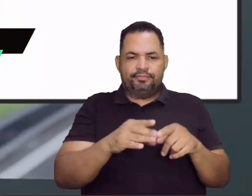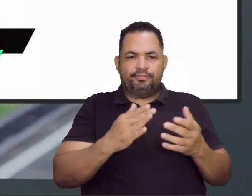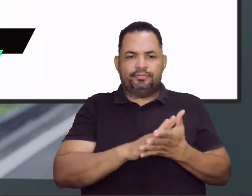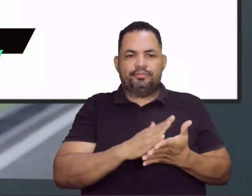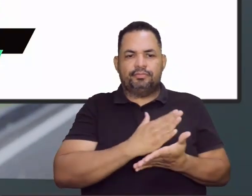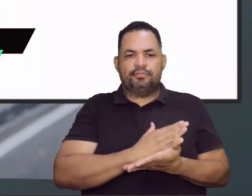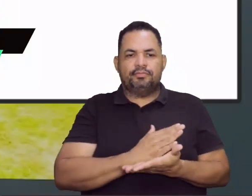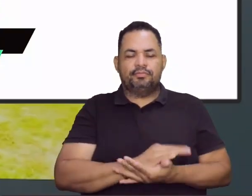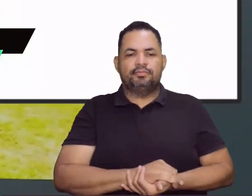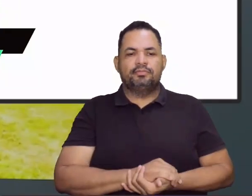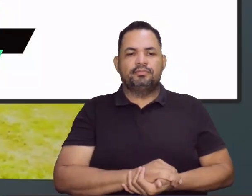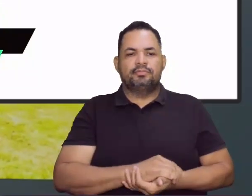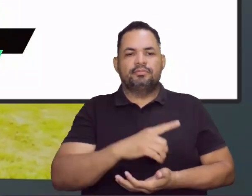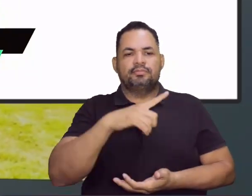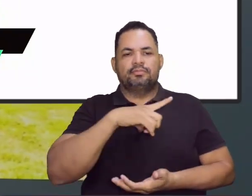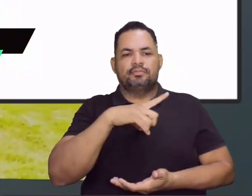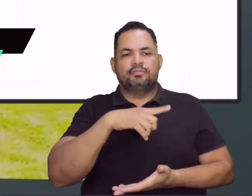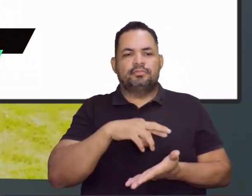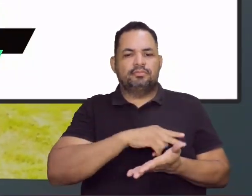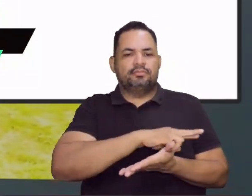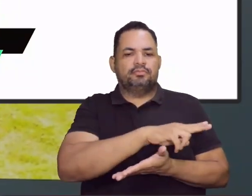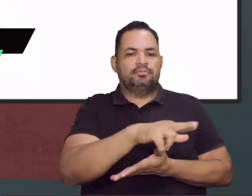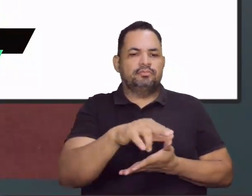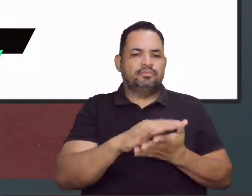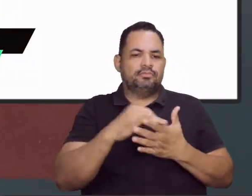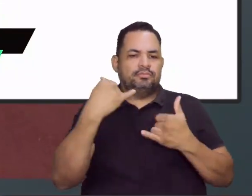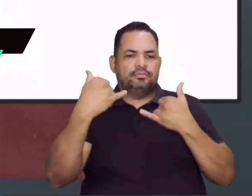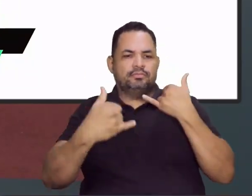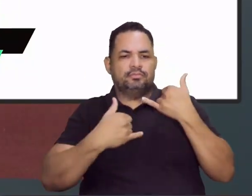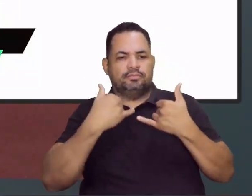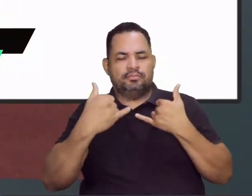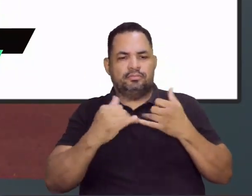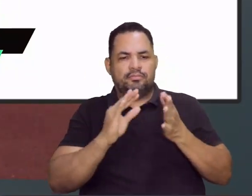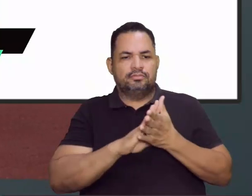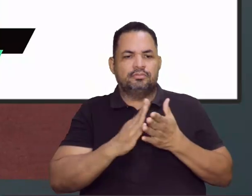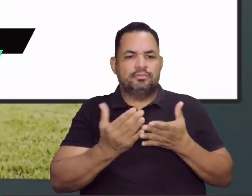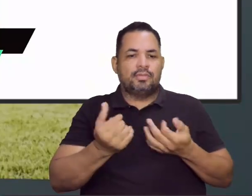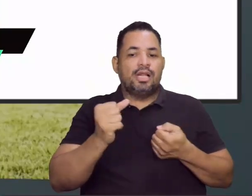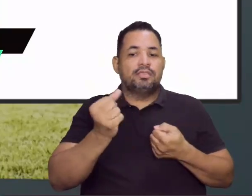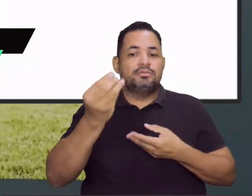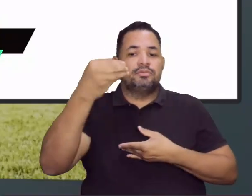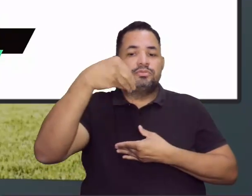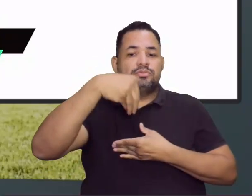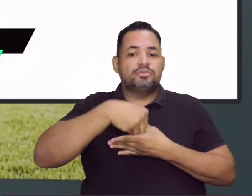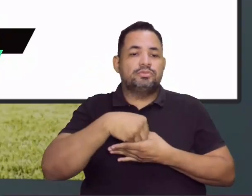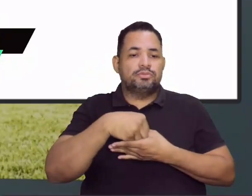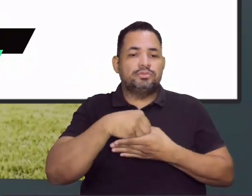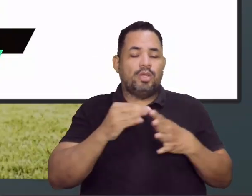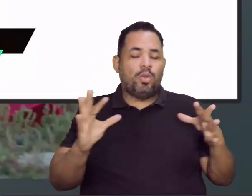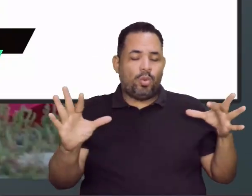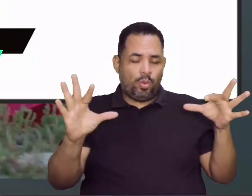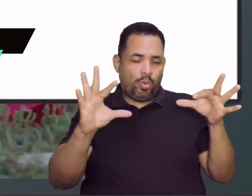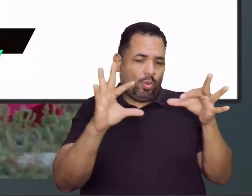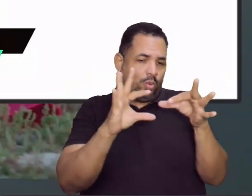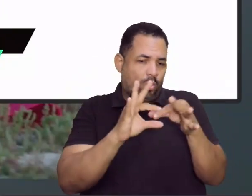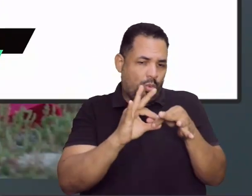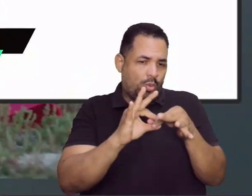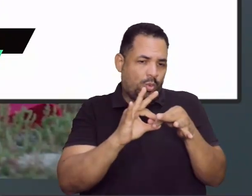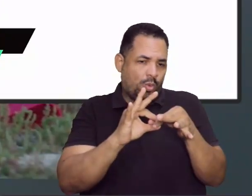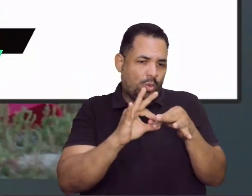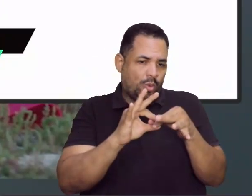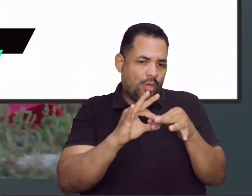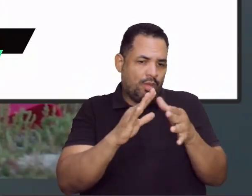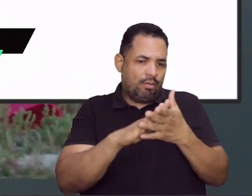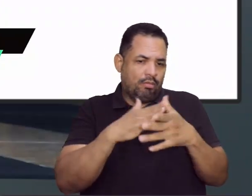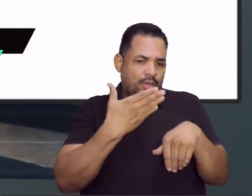nisso entram diversas brincadeiras, diversos jogos que fazem parte desse nosso contexto aí de